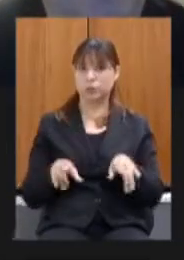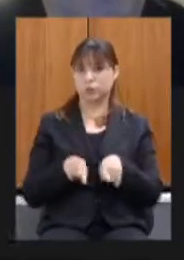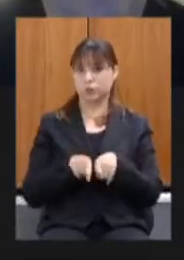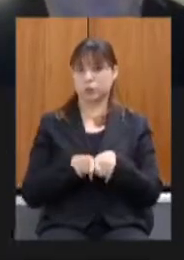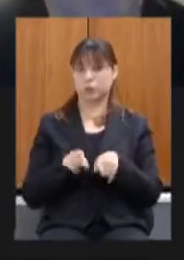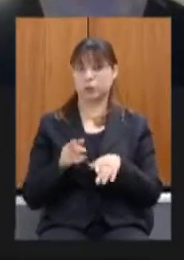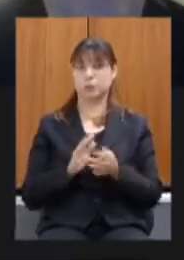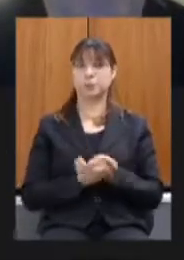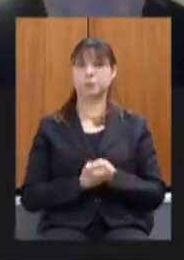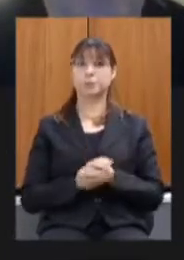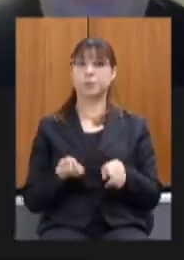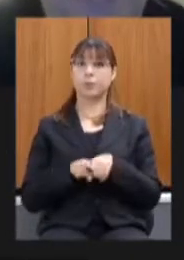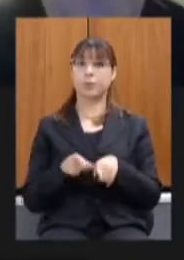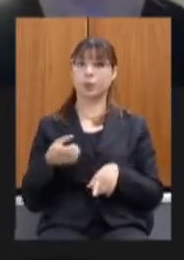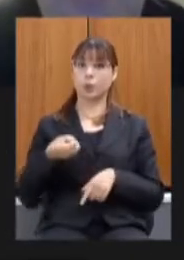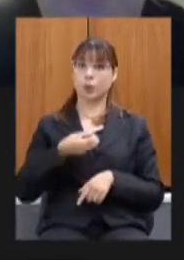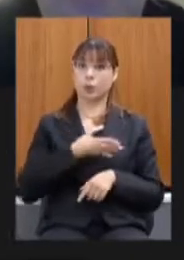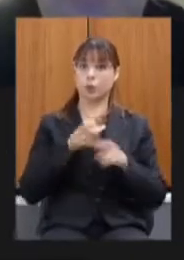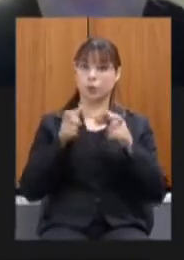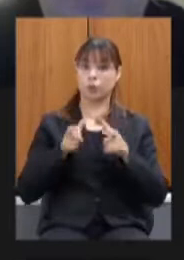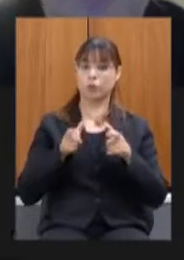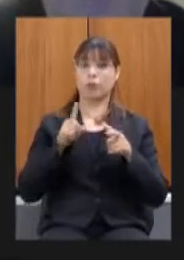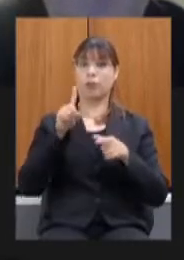novas máquinas de hemodiálise